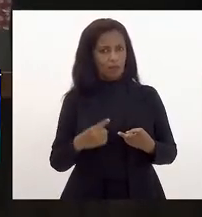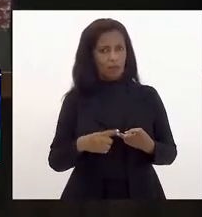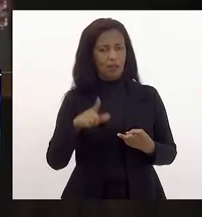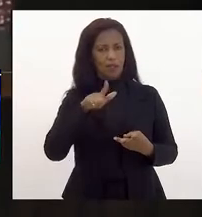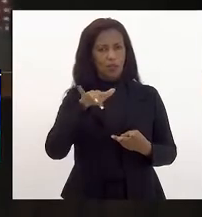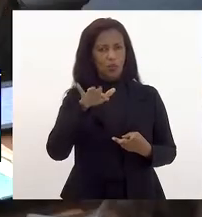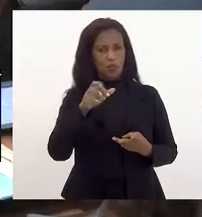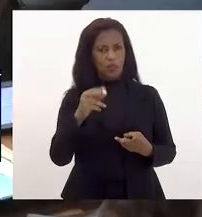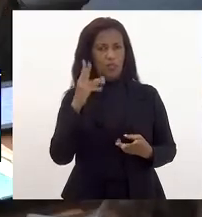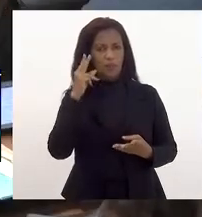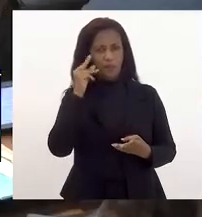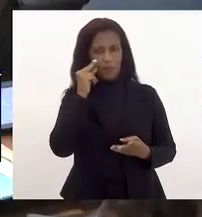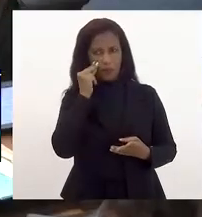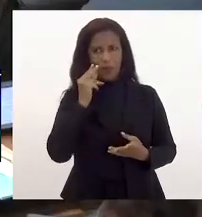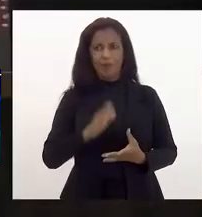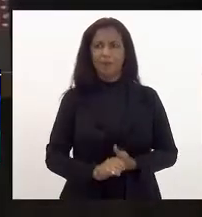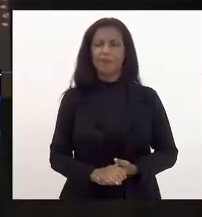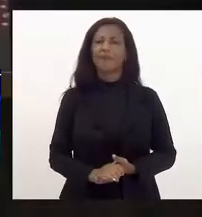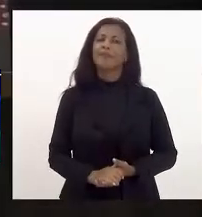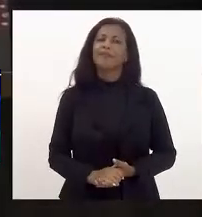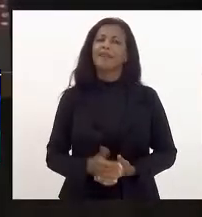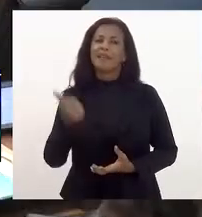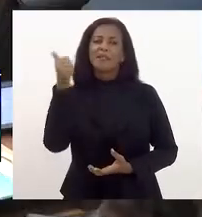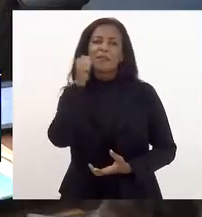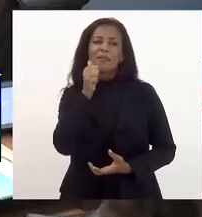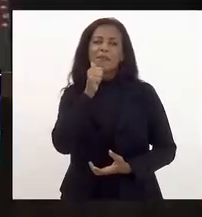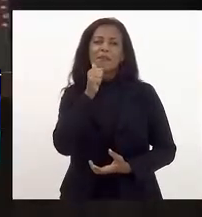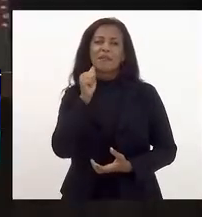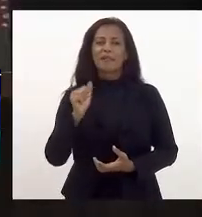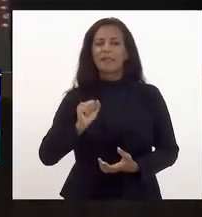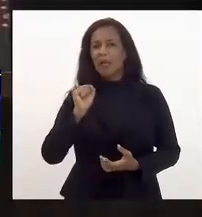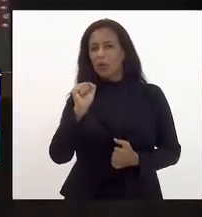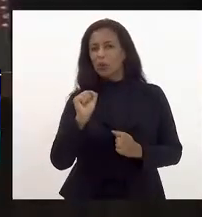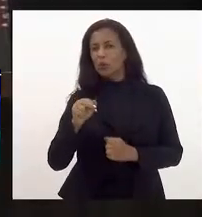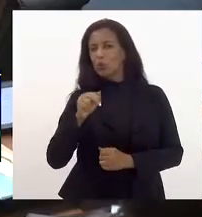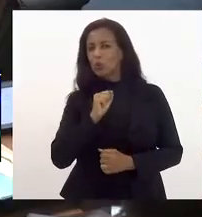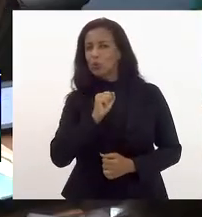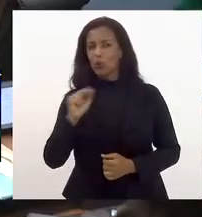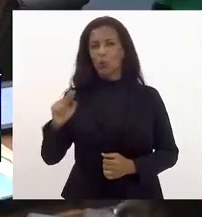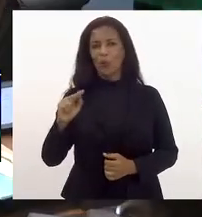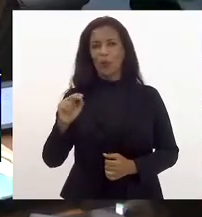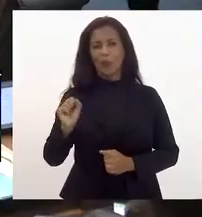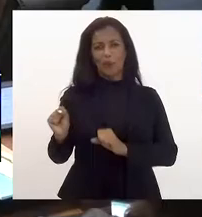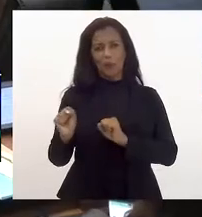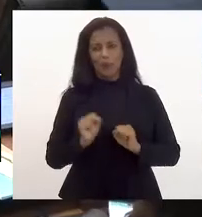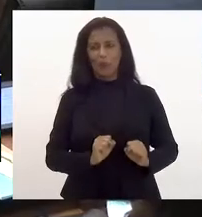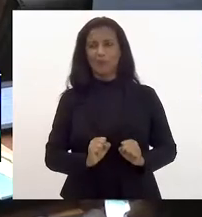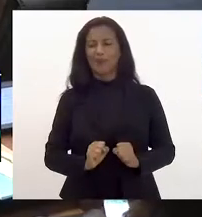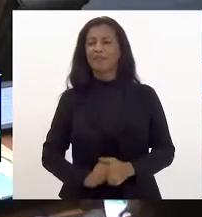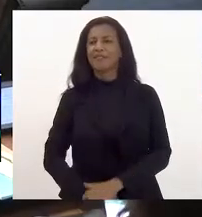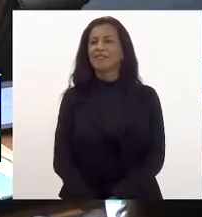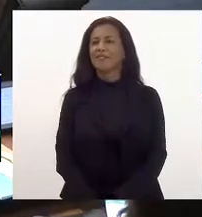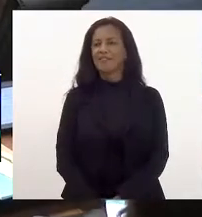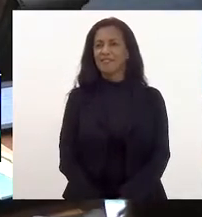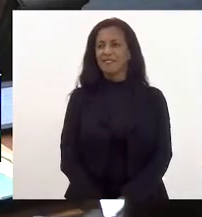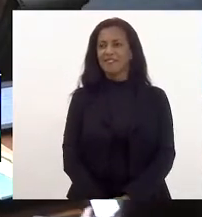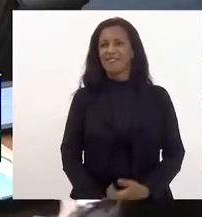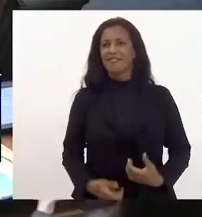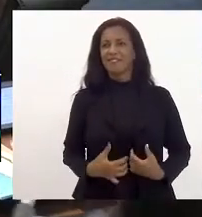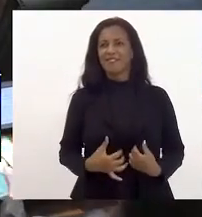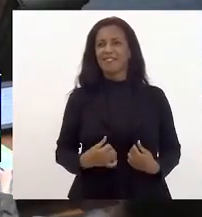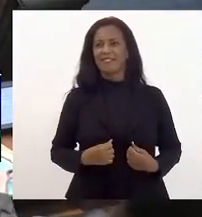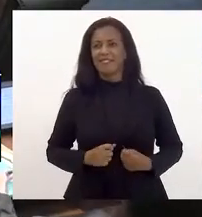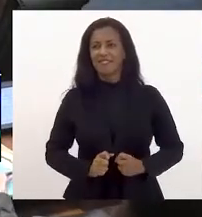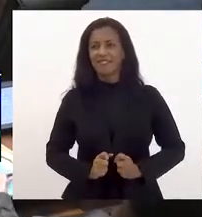as meninas superpoderosas e agora Flávio Serafini gostei gostei